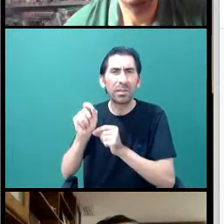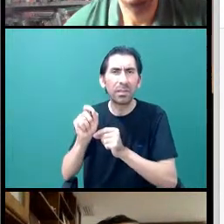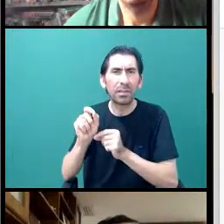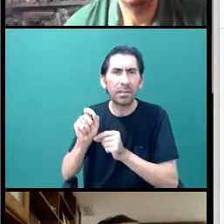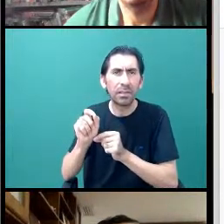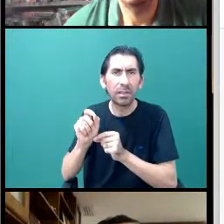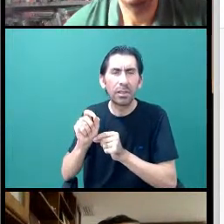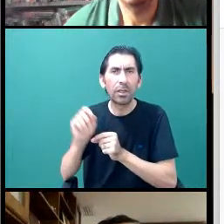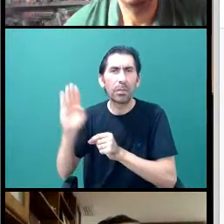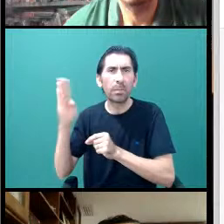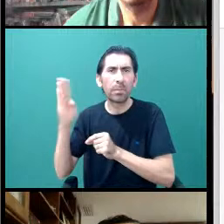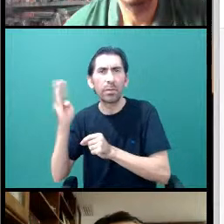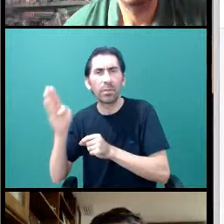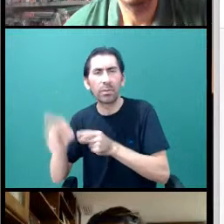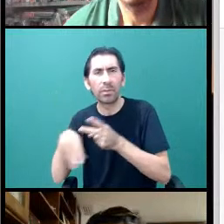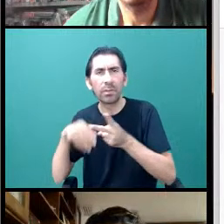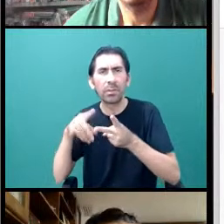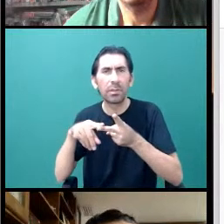biologia,